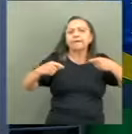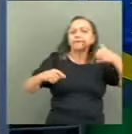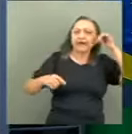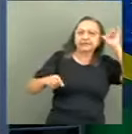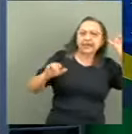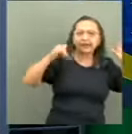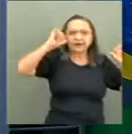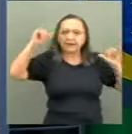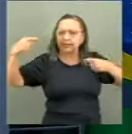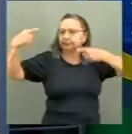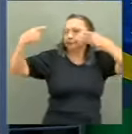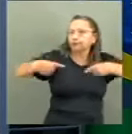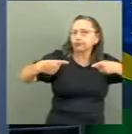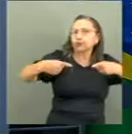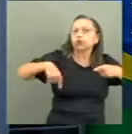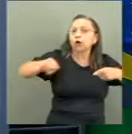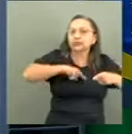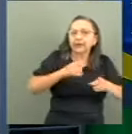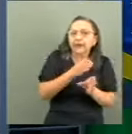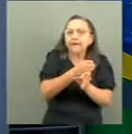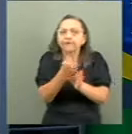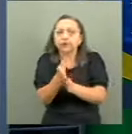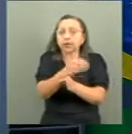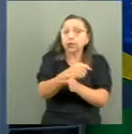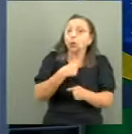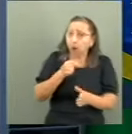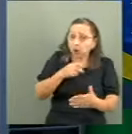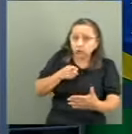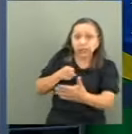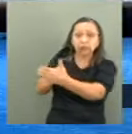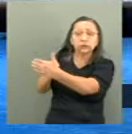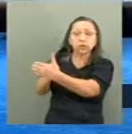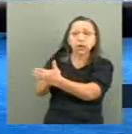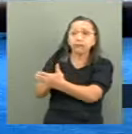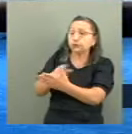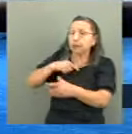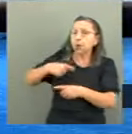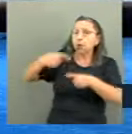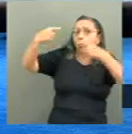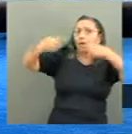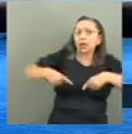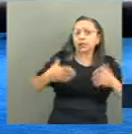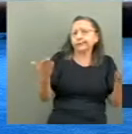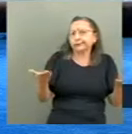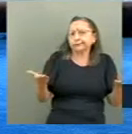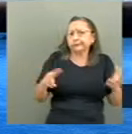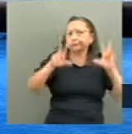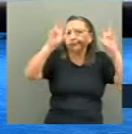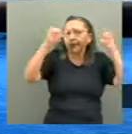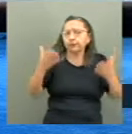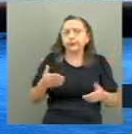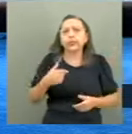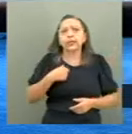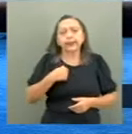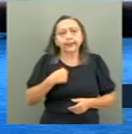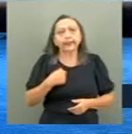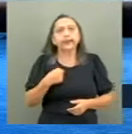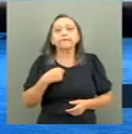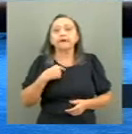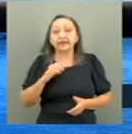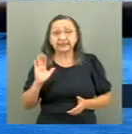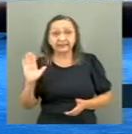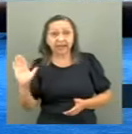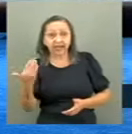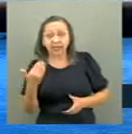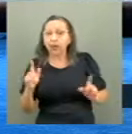na fronteira, né? Eu posso fazer uma denúncia, você é concorrente meu, não. Sei lá, gado, onde que for. E aí eu vou desapropriar? Não.